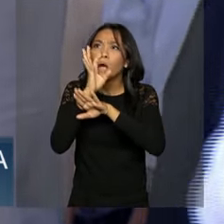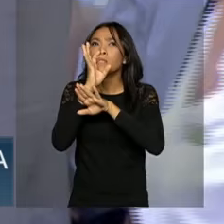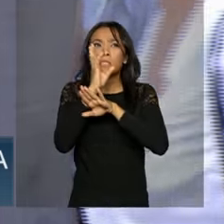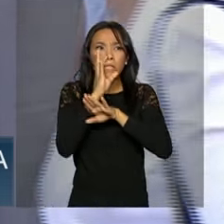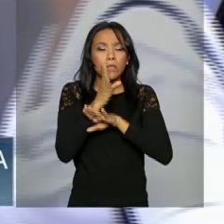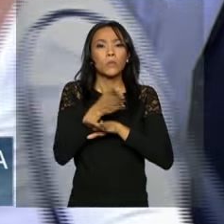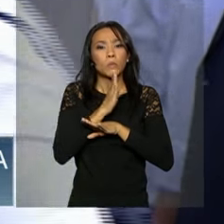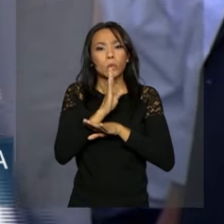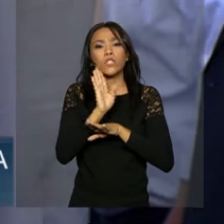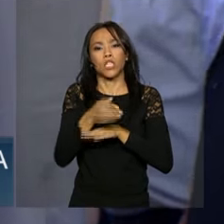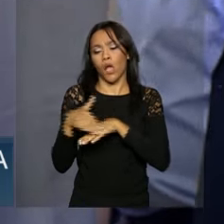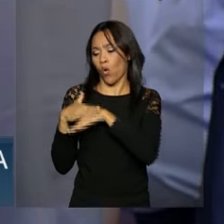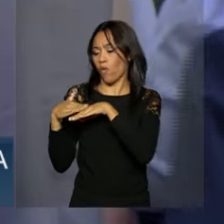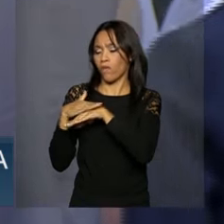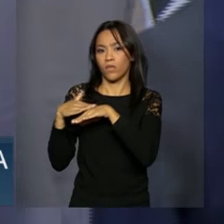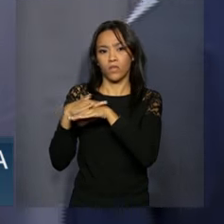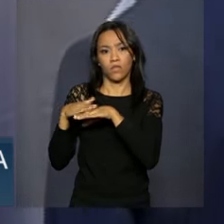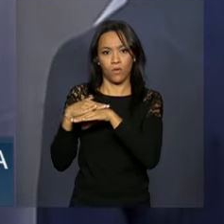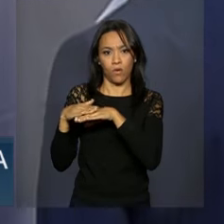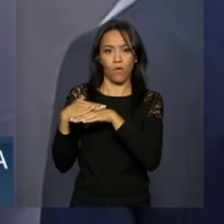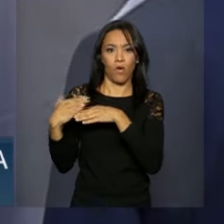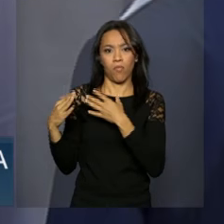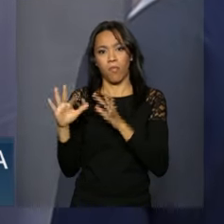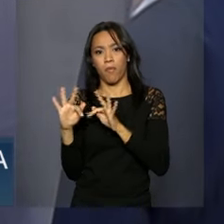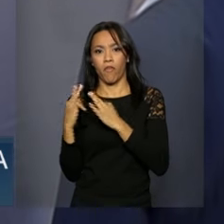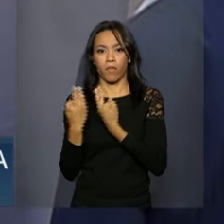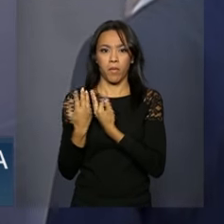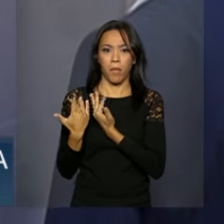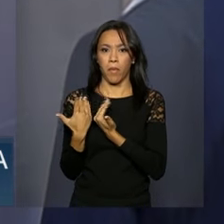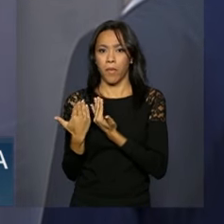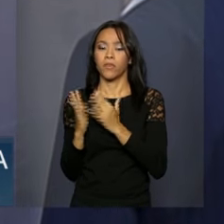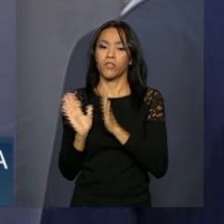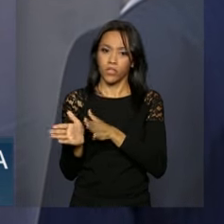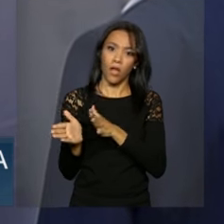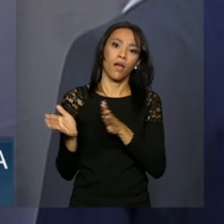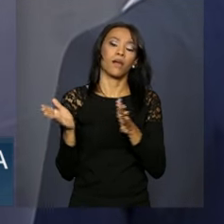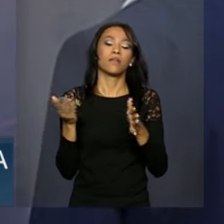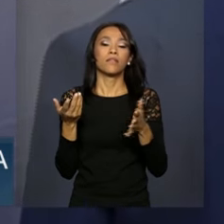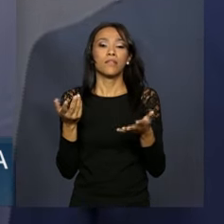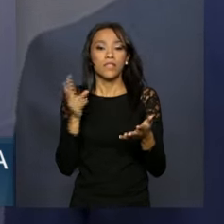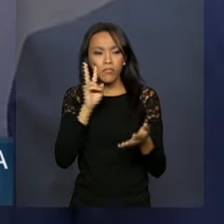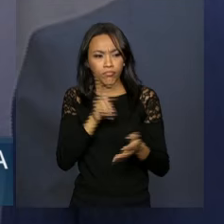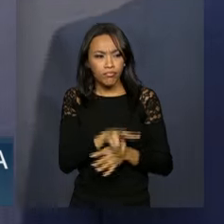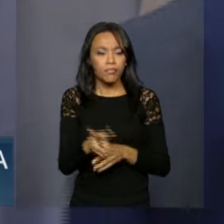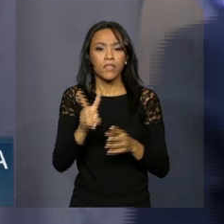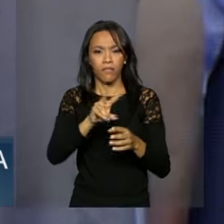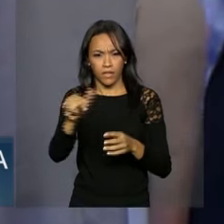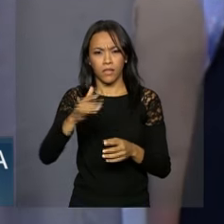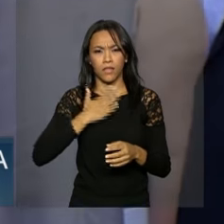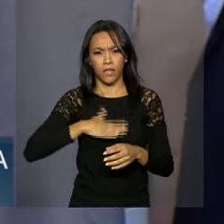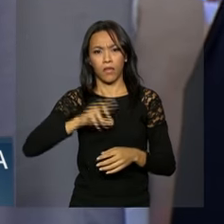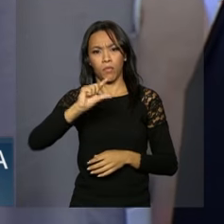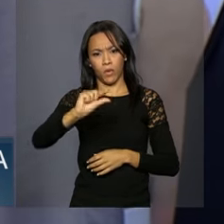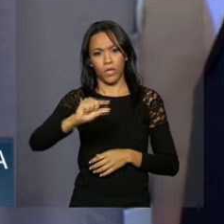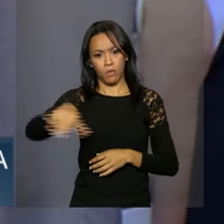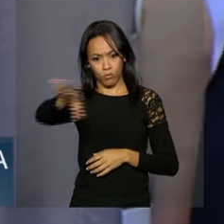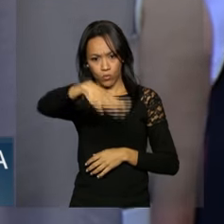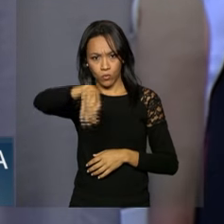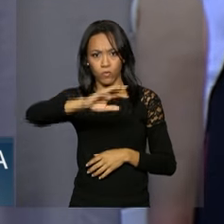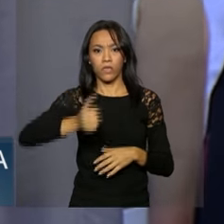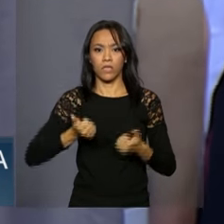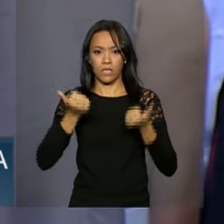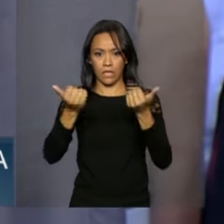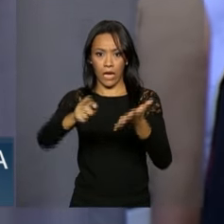os moradores, fez a vistoria interna dessa unidade, que será entregue em cerimônia daqui a pouquinho. A